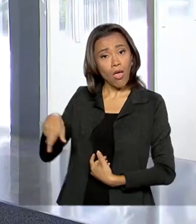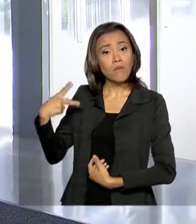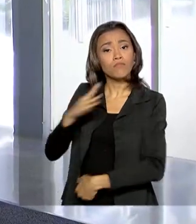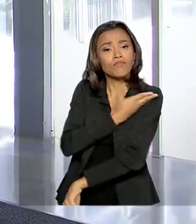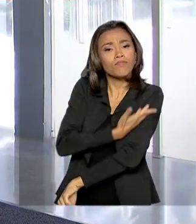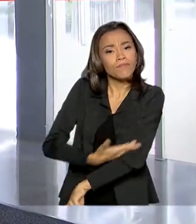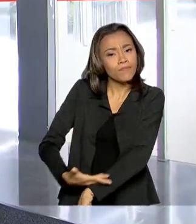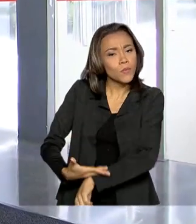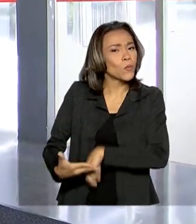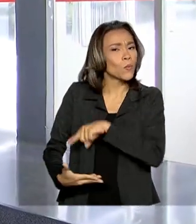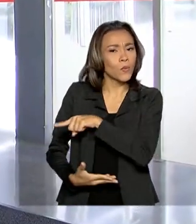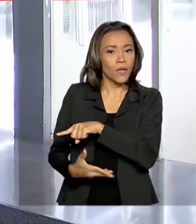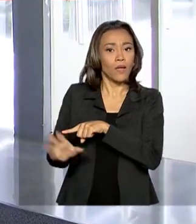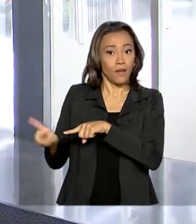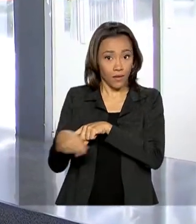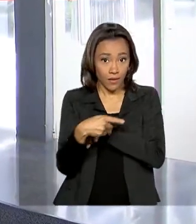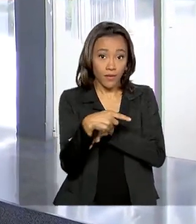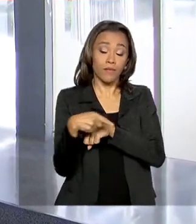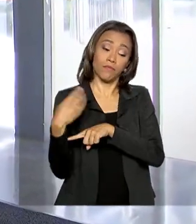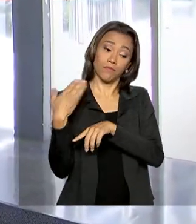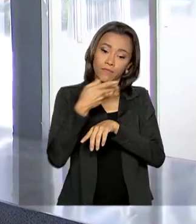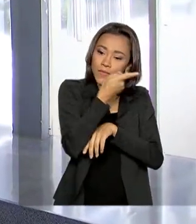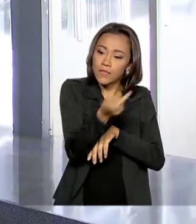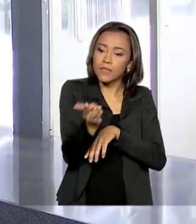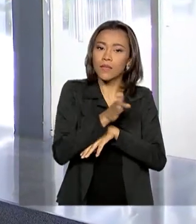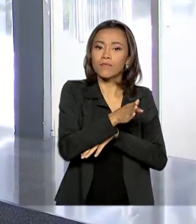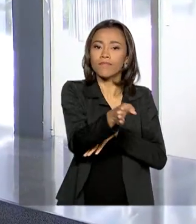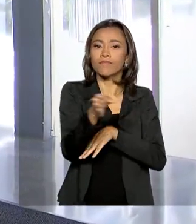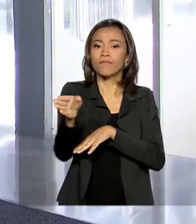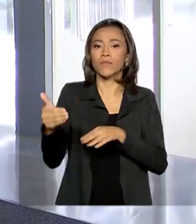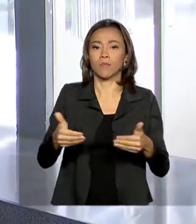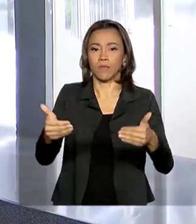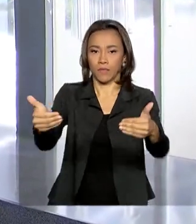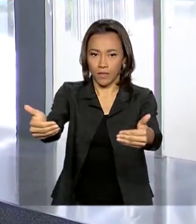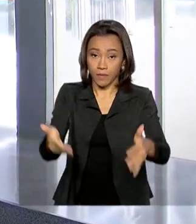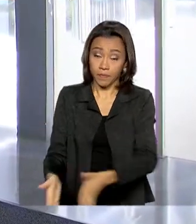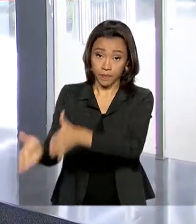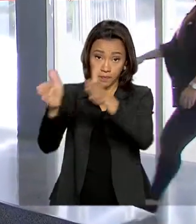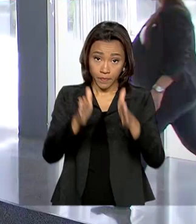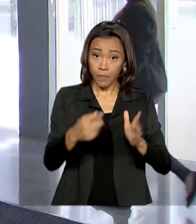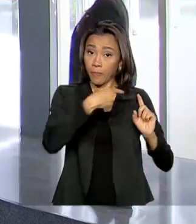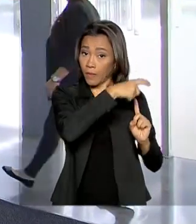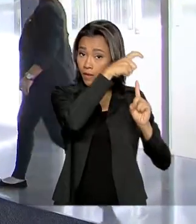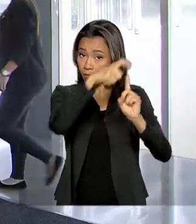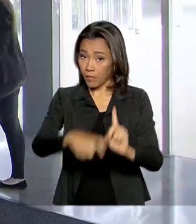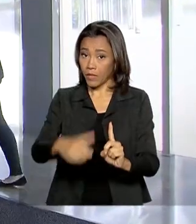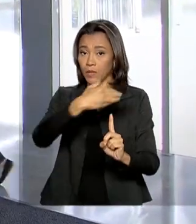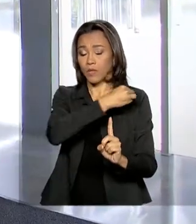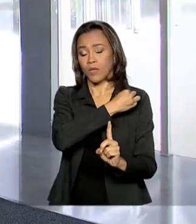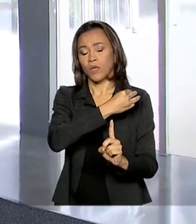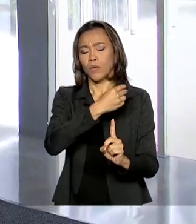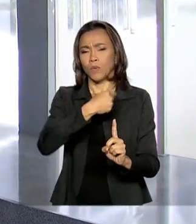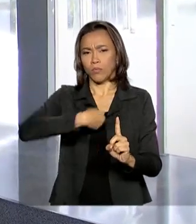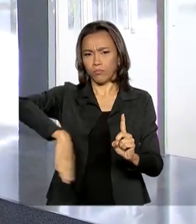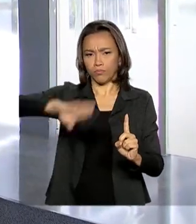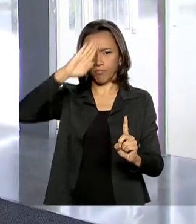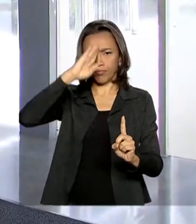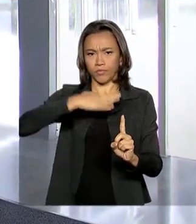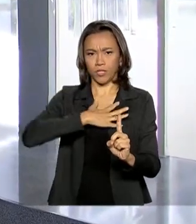que de vez em quando aparece nos ministérios. Também participa desse encontro o general Joaquim Silva e Luna, diretor-geral